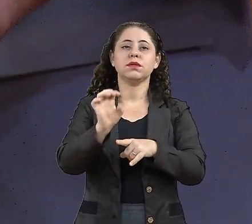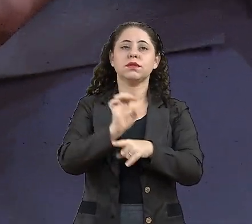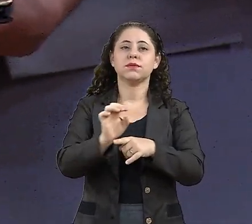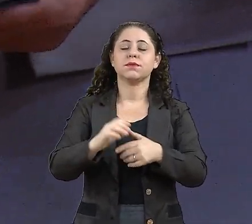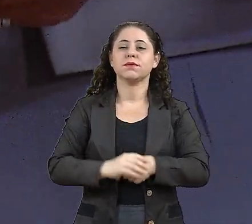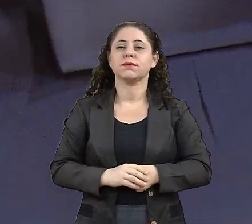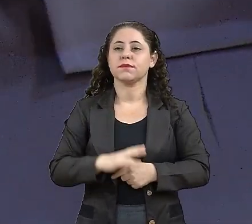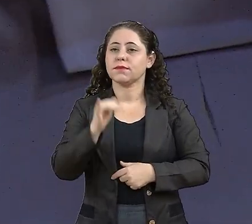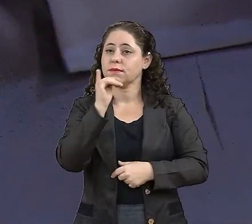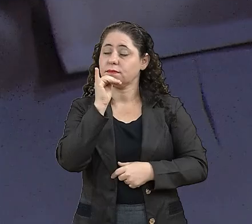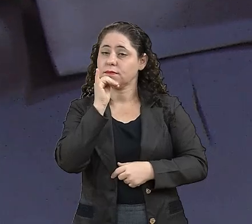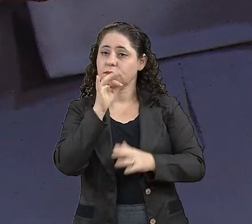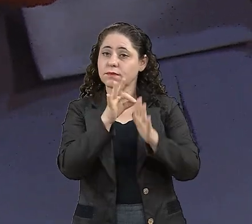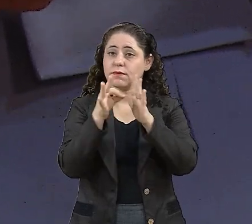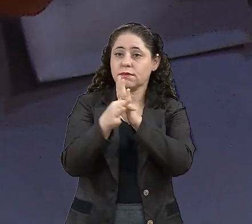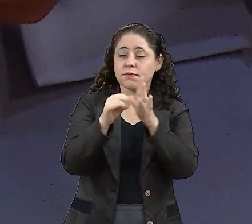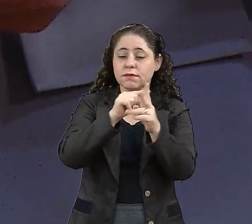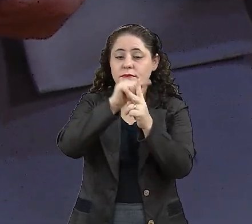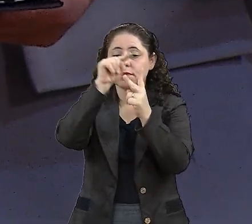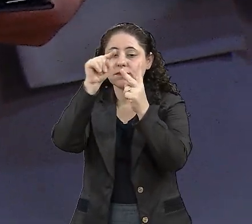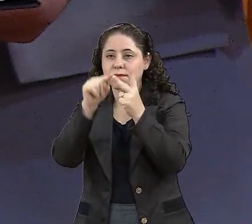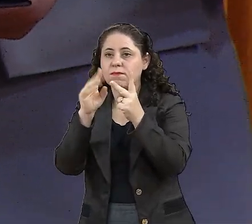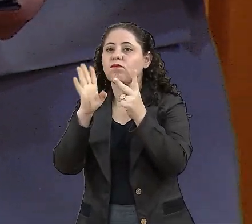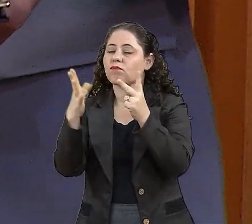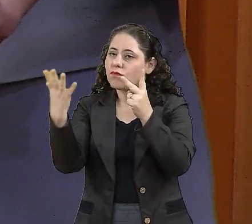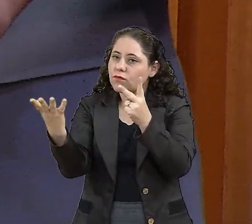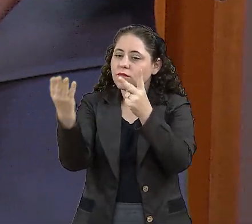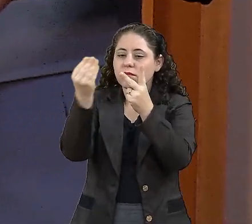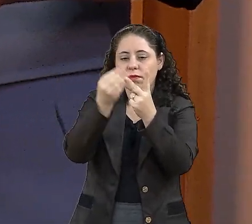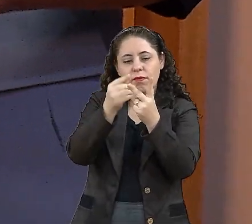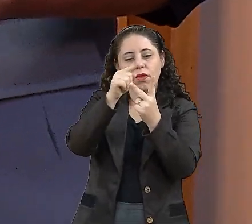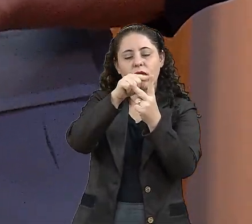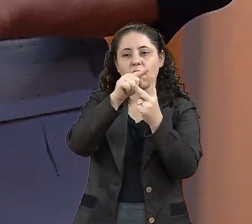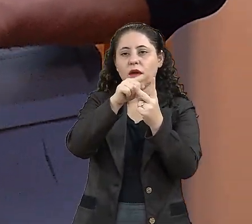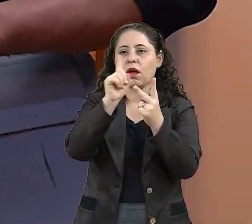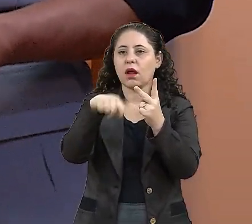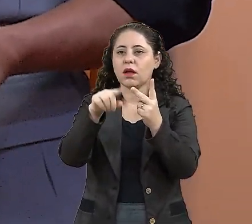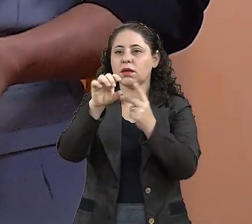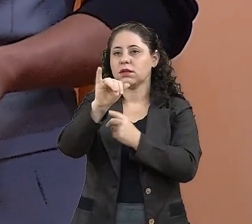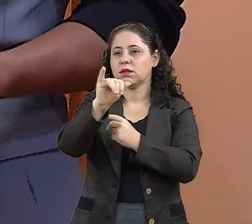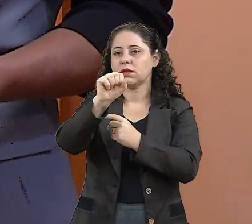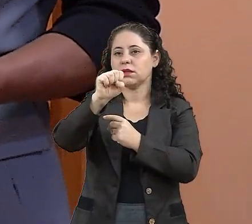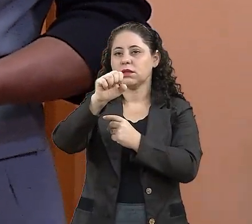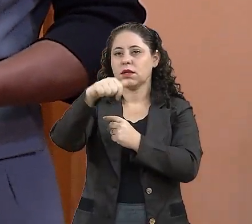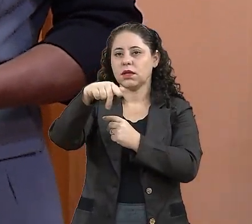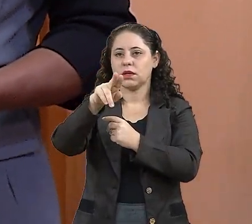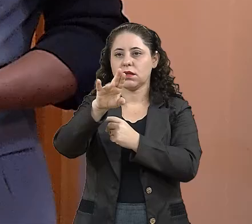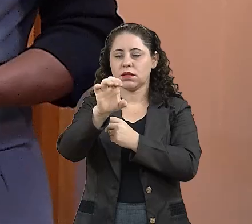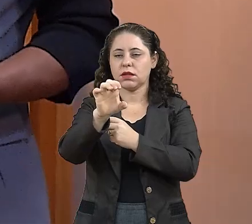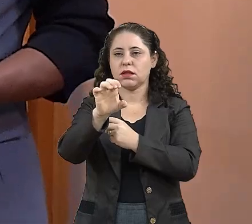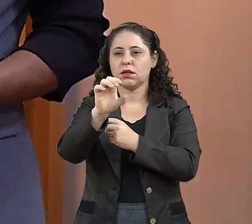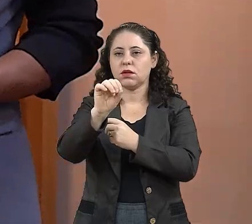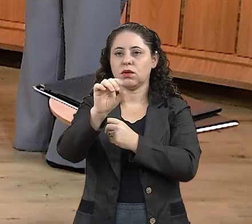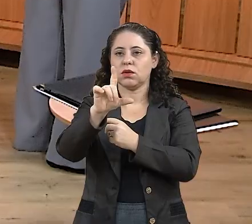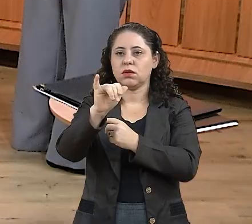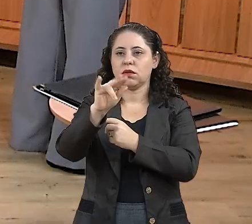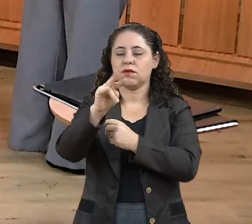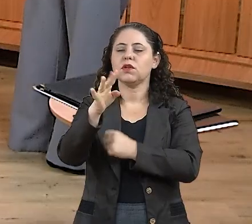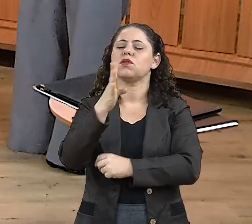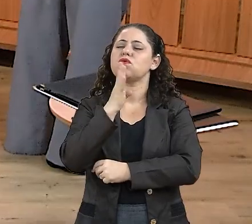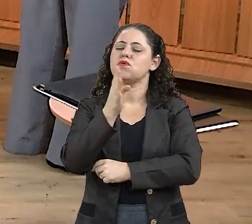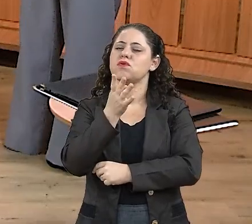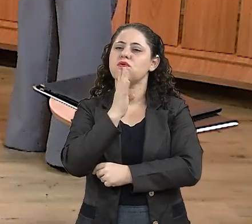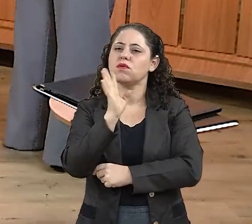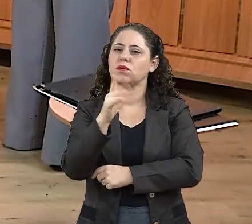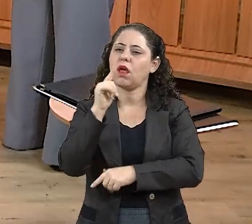Por exemplo, vou citar duas personalidades que já receberam essa comenda. Que foi o Isaac de Oliveira, que todos nós conhecemos